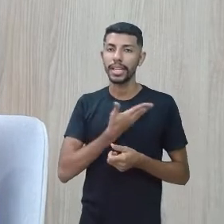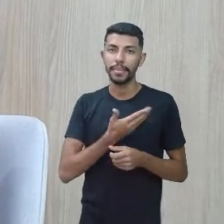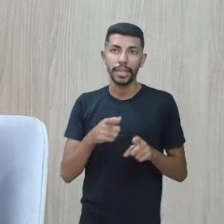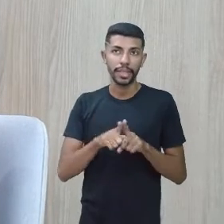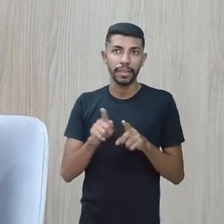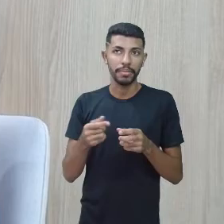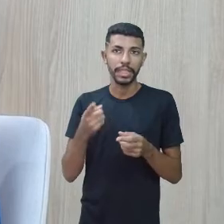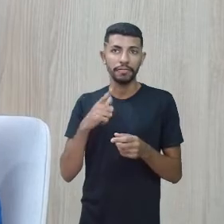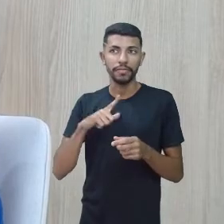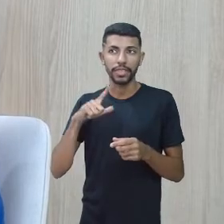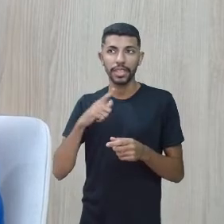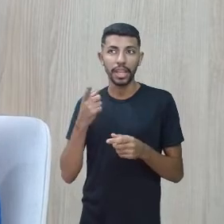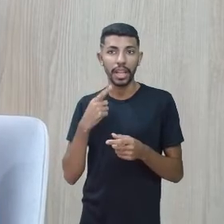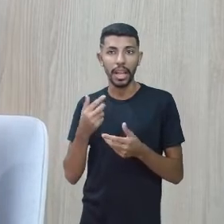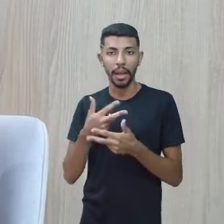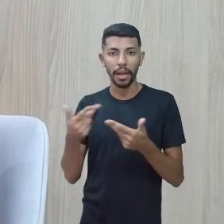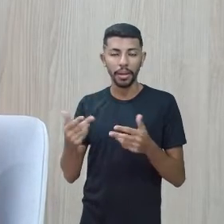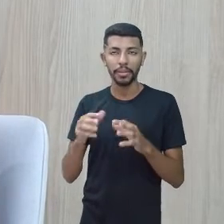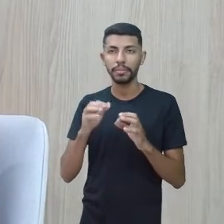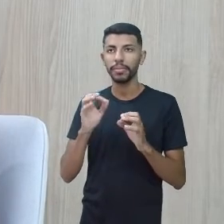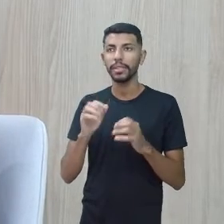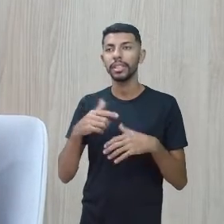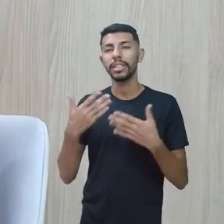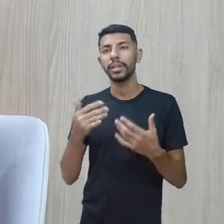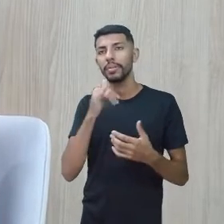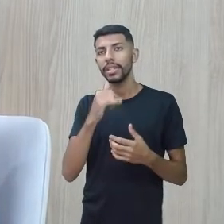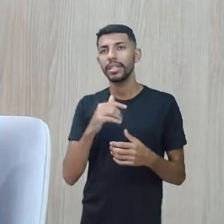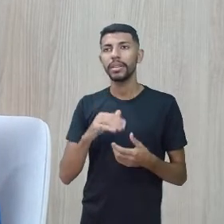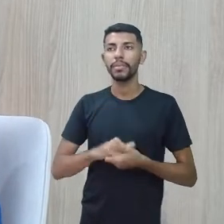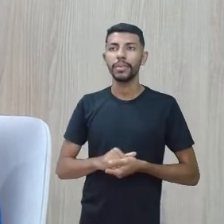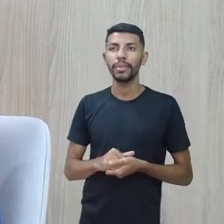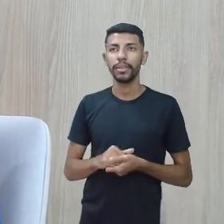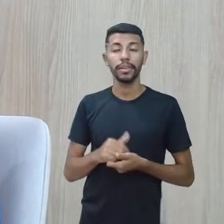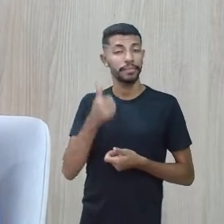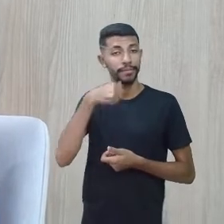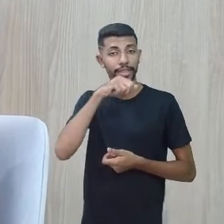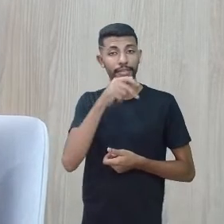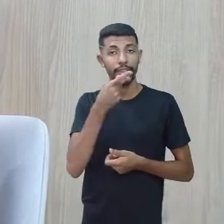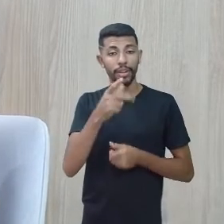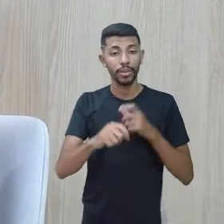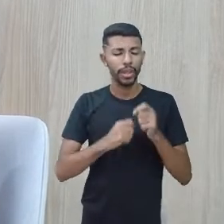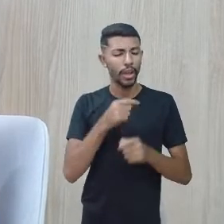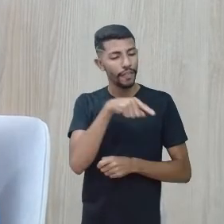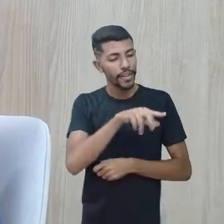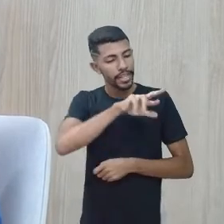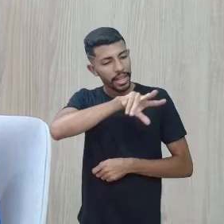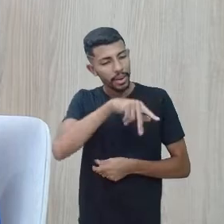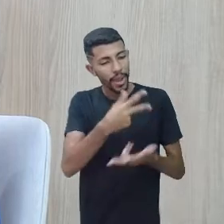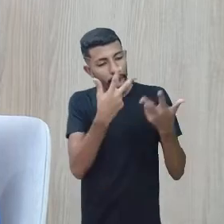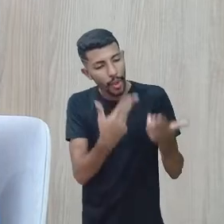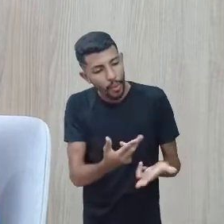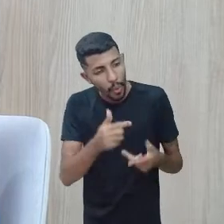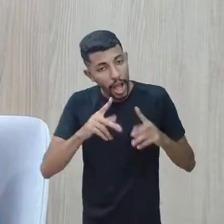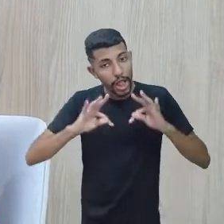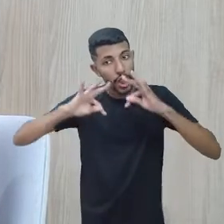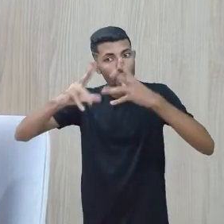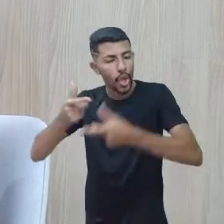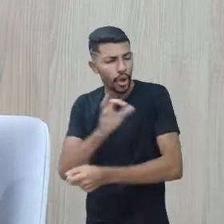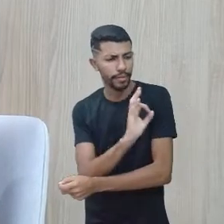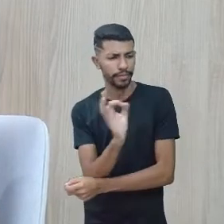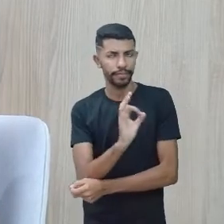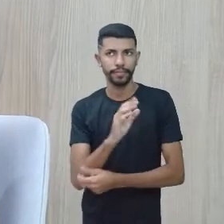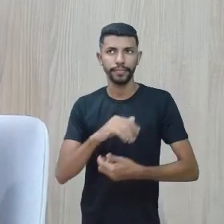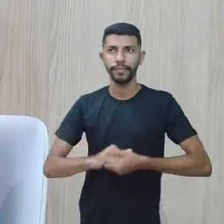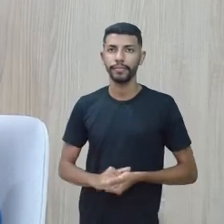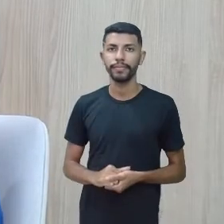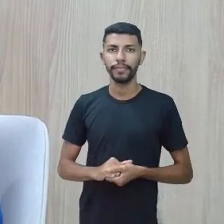mesma coisa. Ah, mamãe, mas todos têm isso também. Eu quero também. Ela foi e disse, Peter, you are not like everyone. Pedrinho, você não